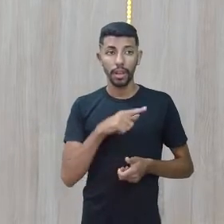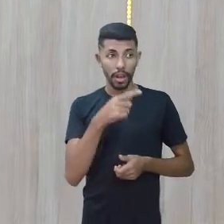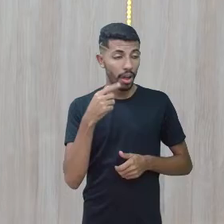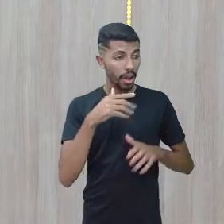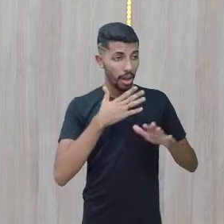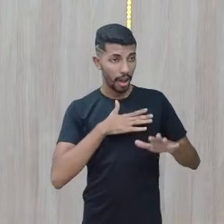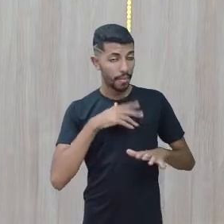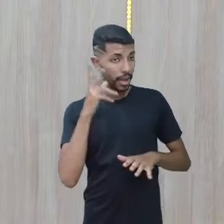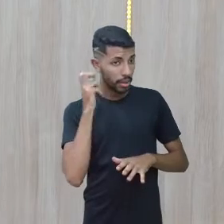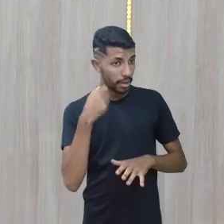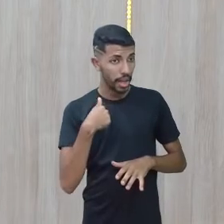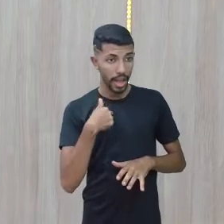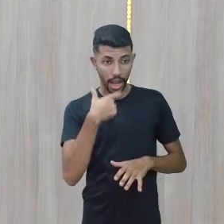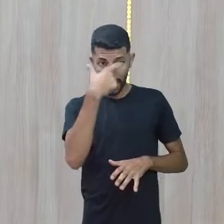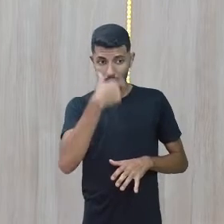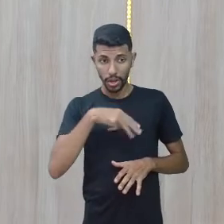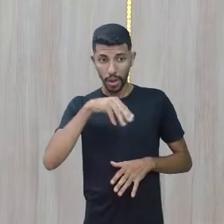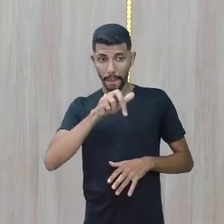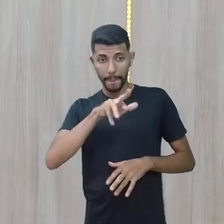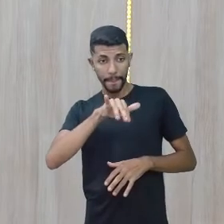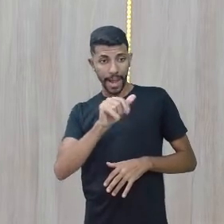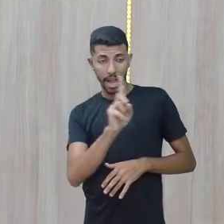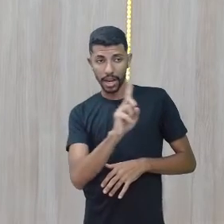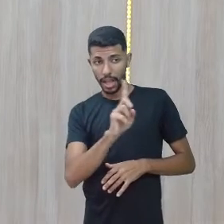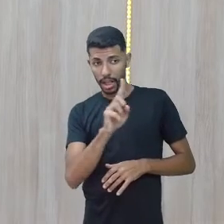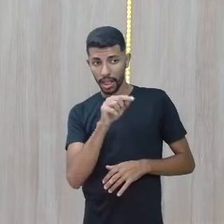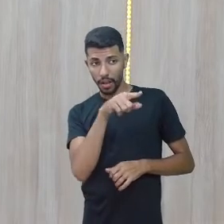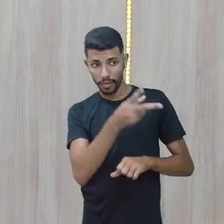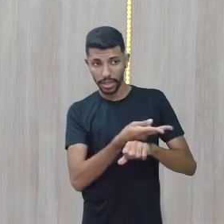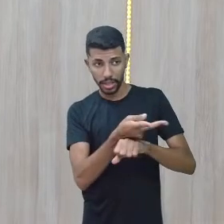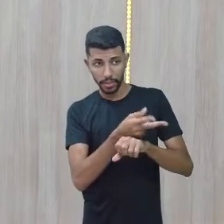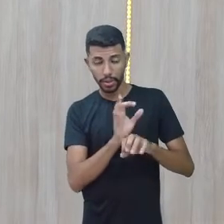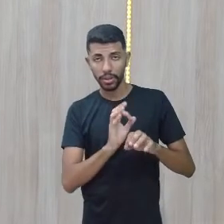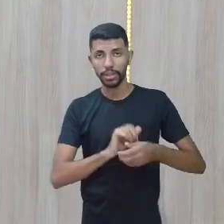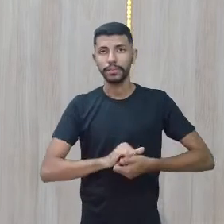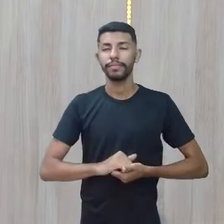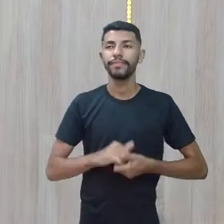eu não sou Maria. Essa é pessoa que você está procurando aí, tá bom, ok?